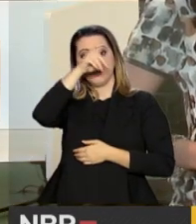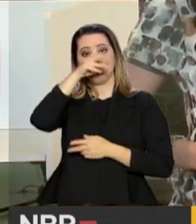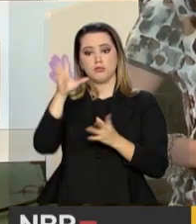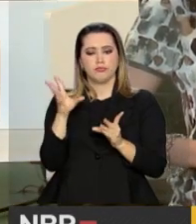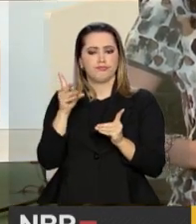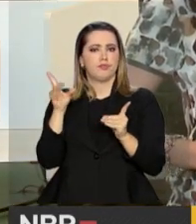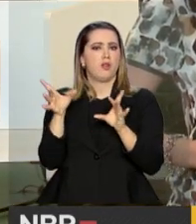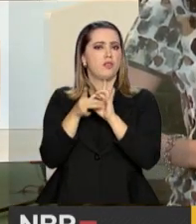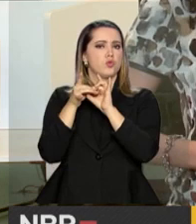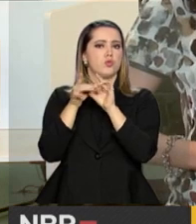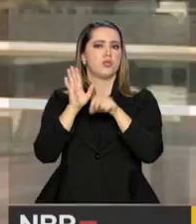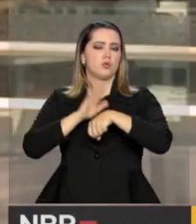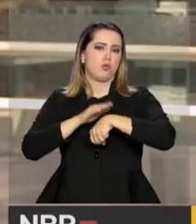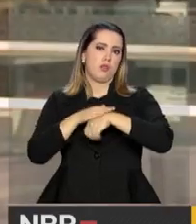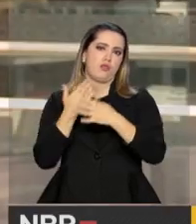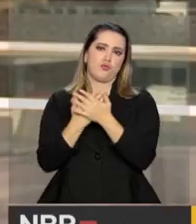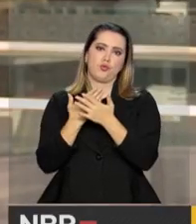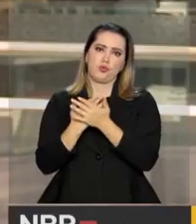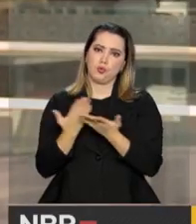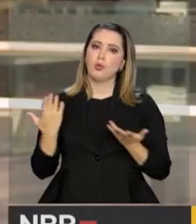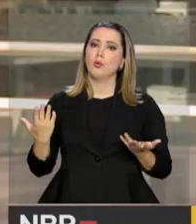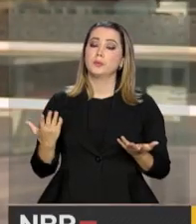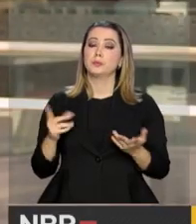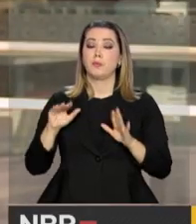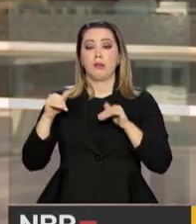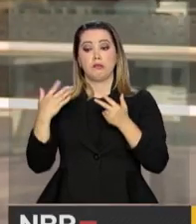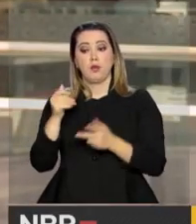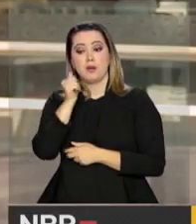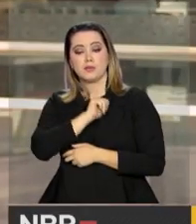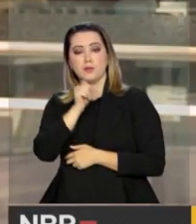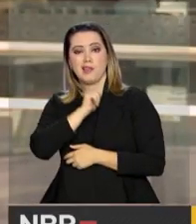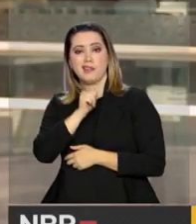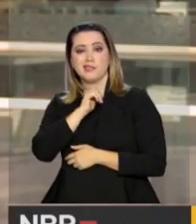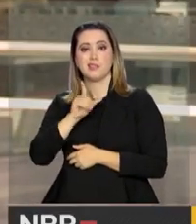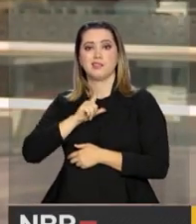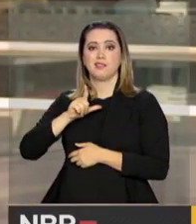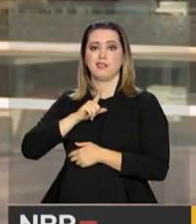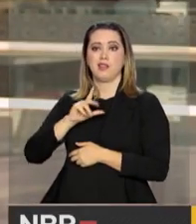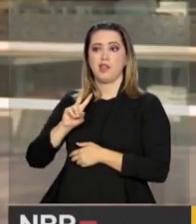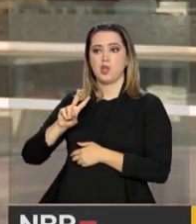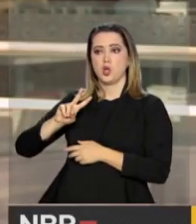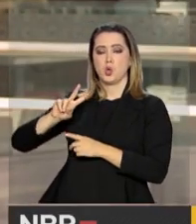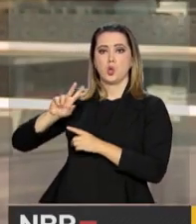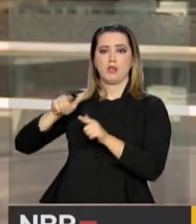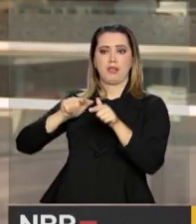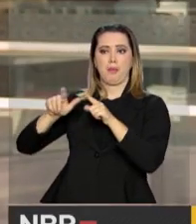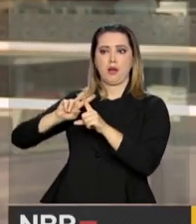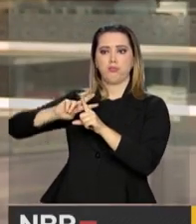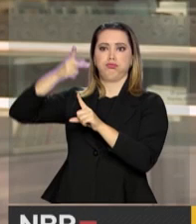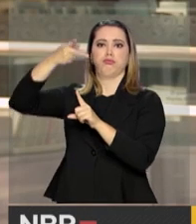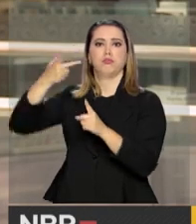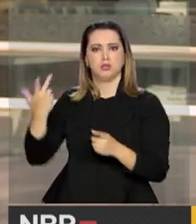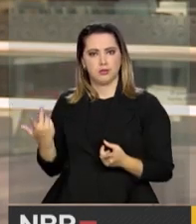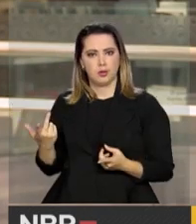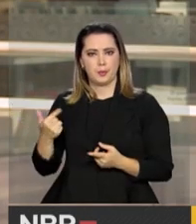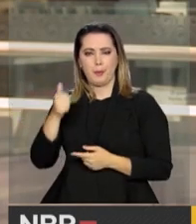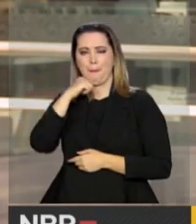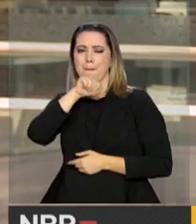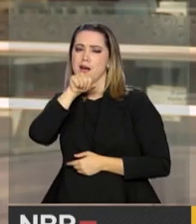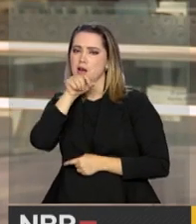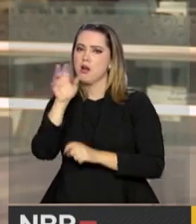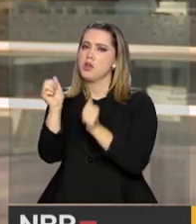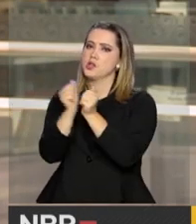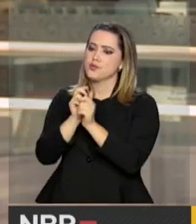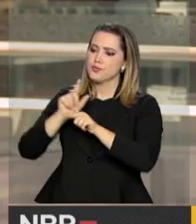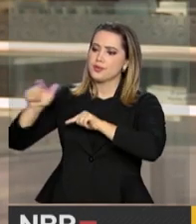encaixar os horários de estudo. E nesse sentido, as mulheres que têm uma tarefa dupla, uma jornada dupla, como mãe e hoje em